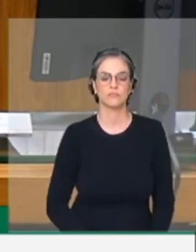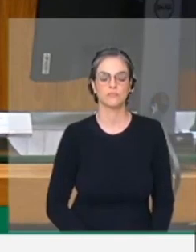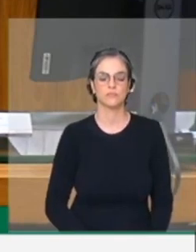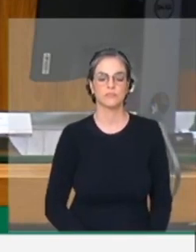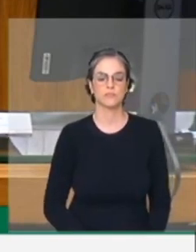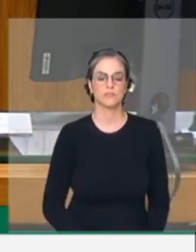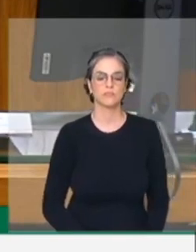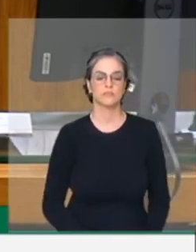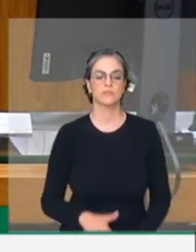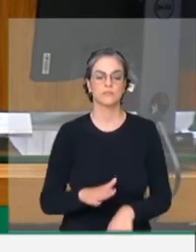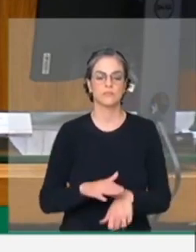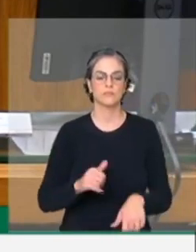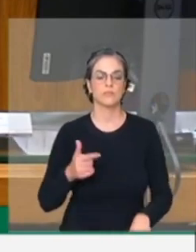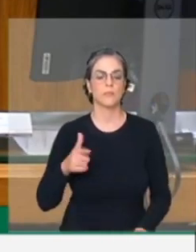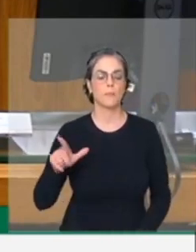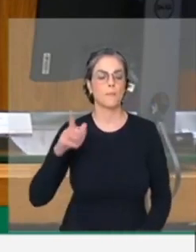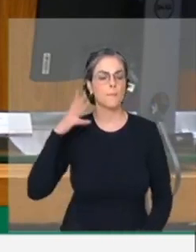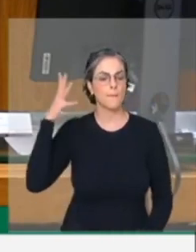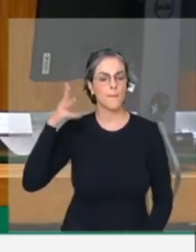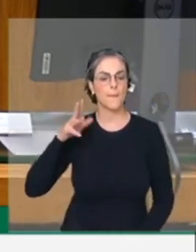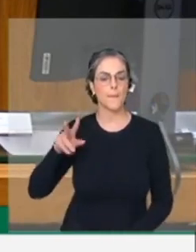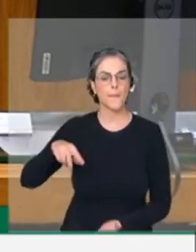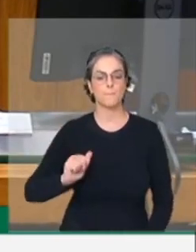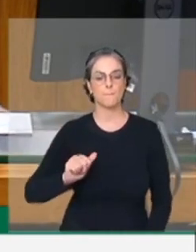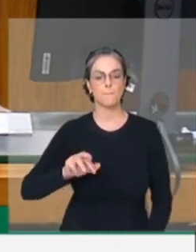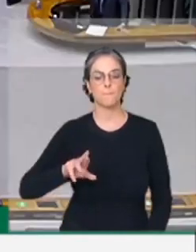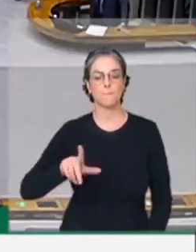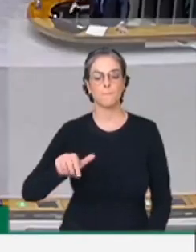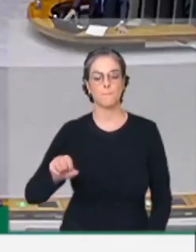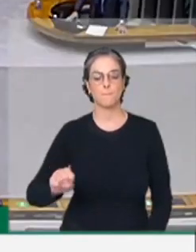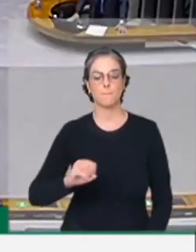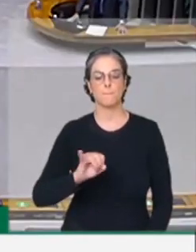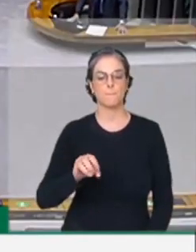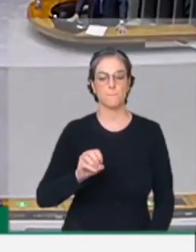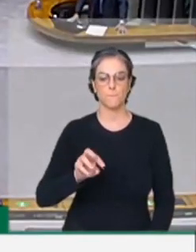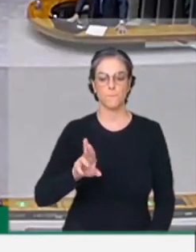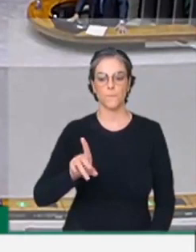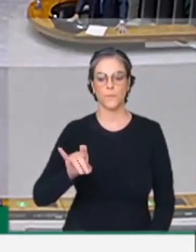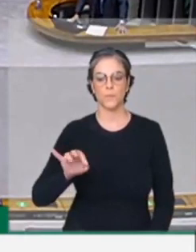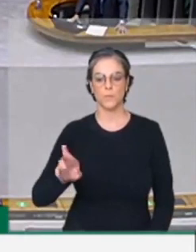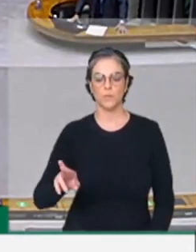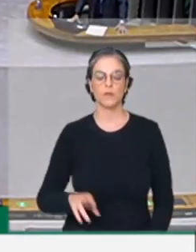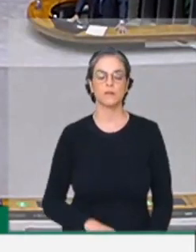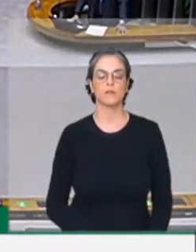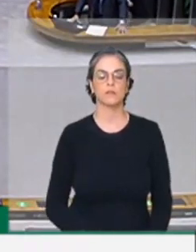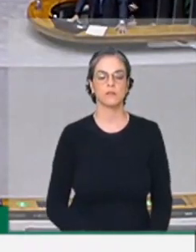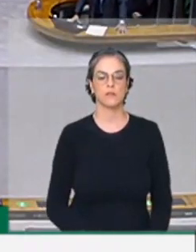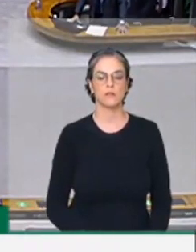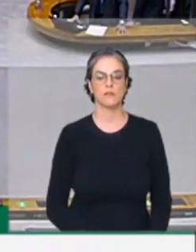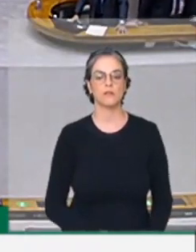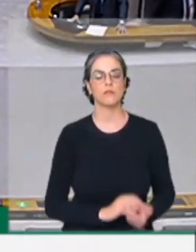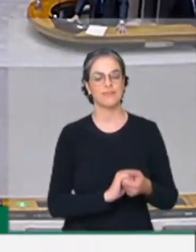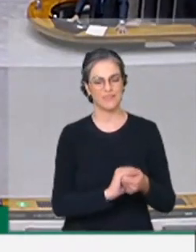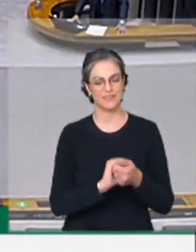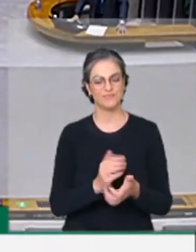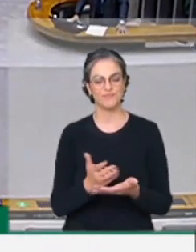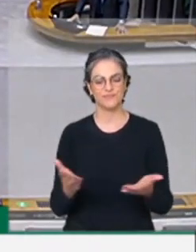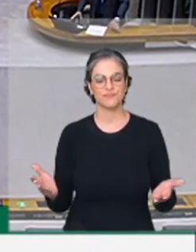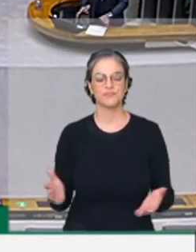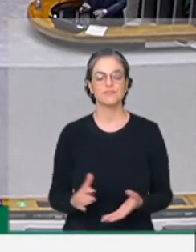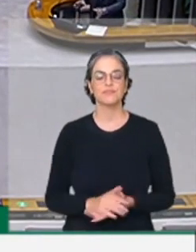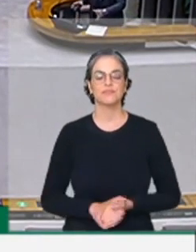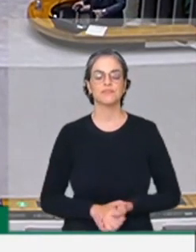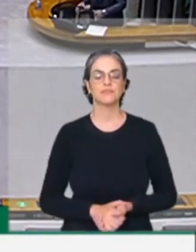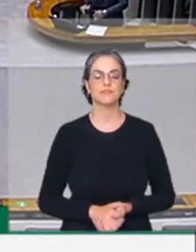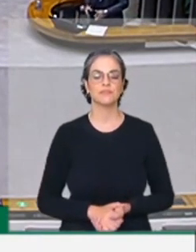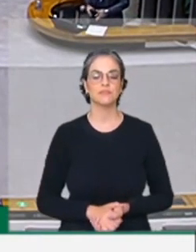Convido para fazer uso da palavra aqui da tribuna o deputado Carlos Jordi. Senhor presidente, demais deputados, bom, parece que